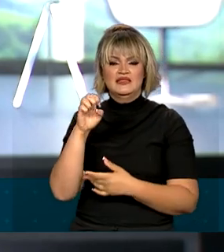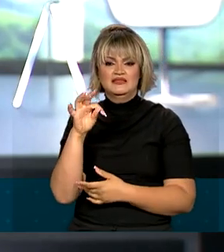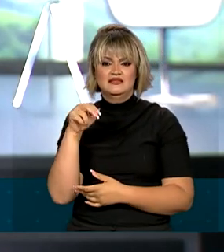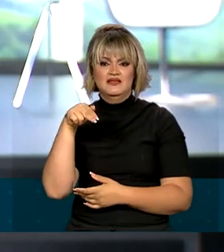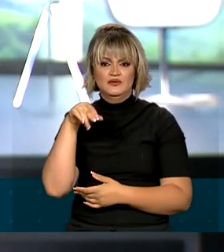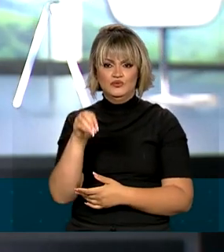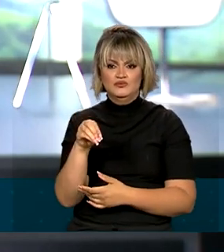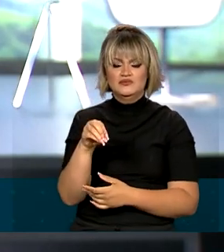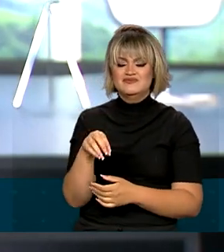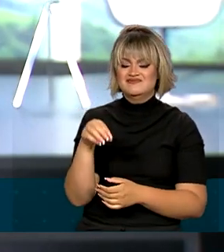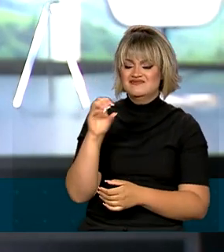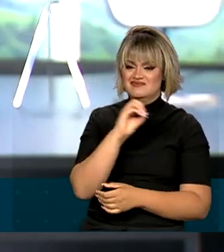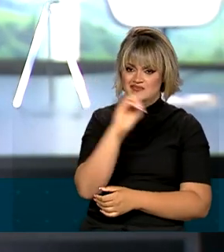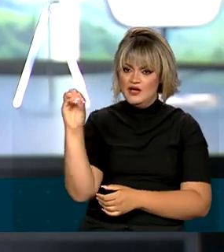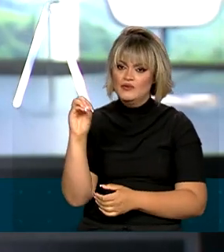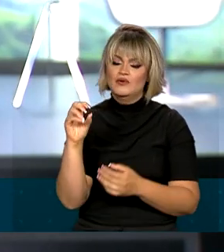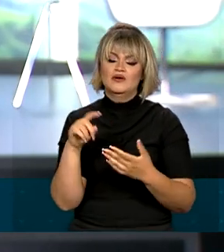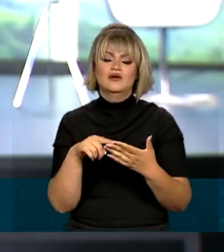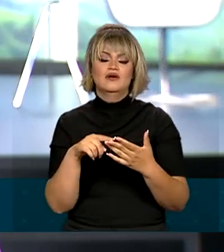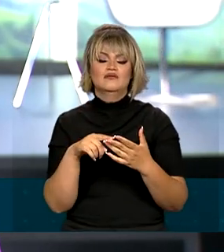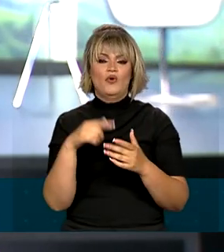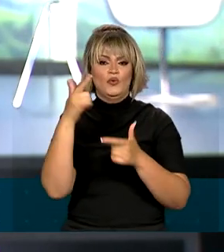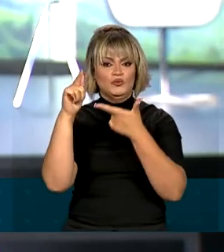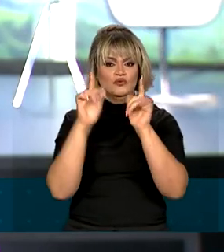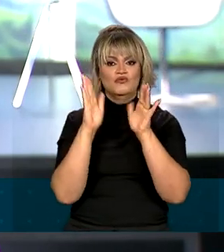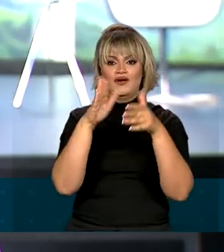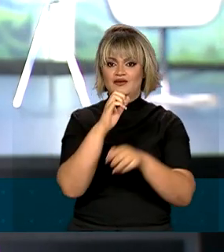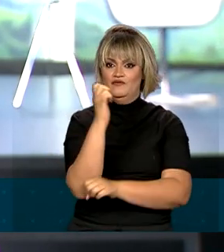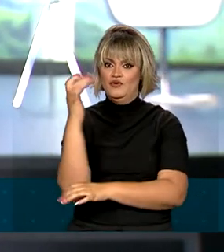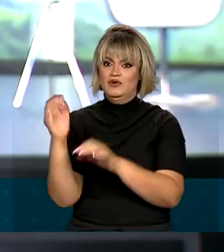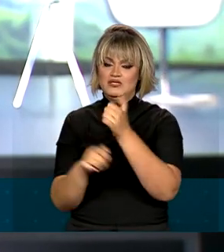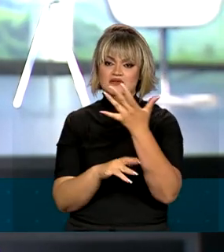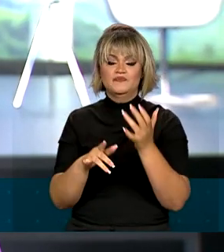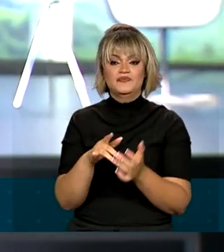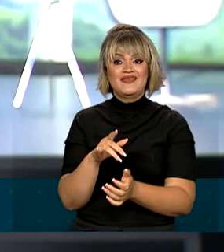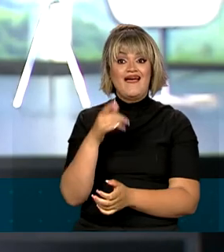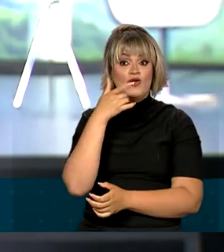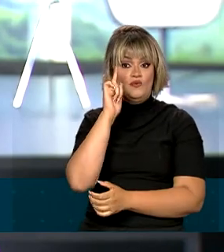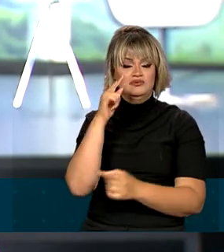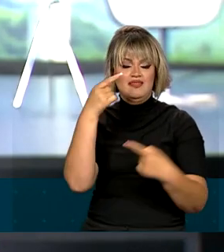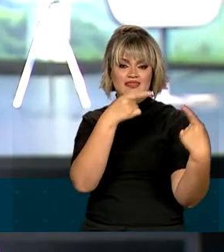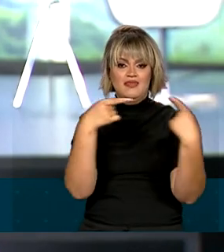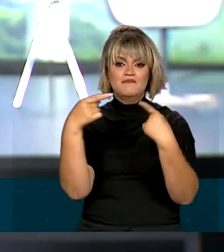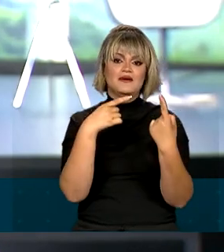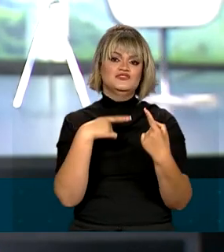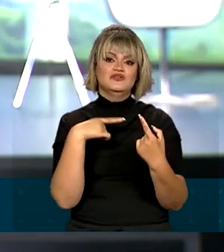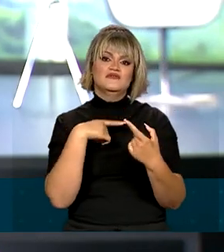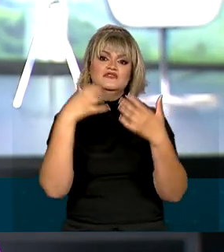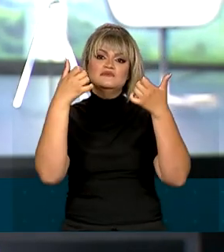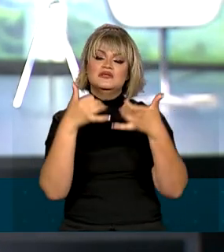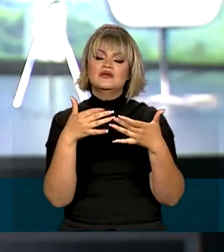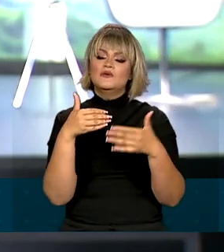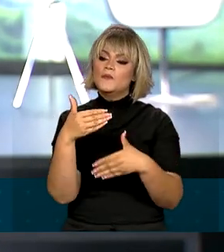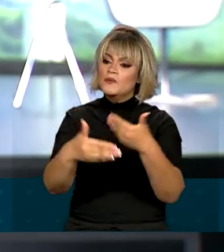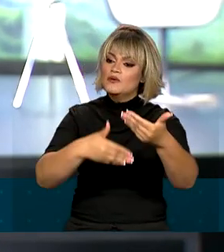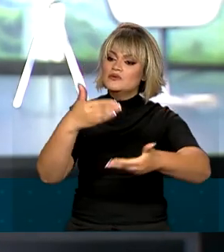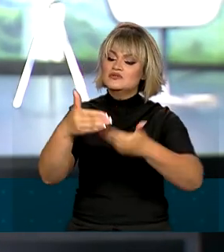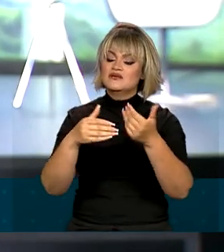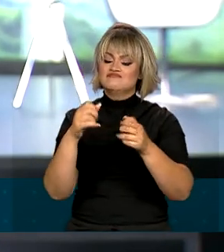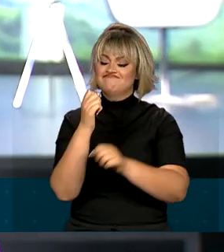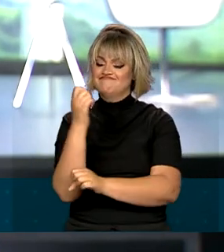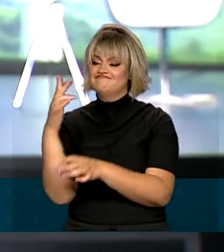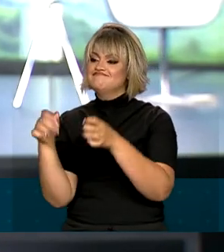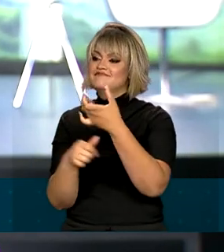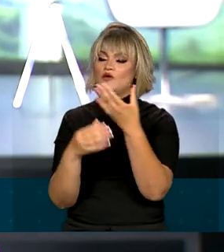pagamento por serviços ambientais Floresta Mais. E ontem, num debate no estande brasileiro sobre como está o andamento do meio